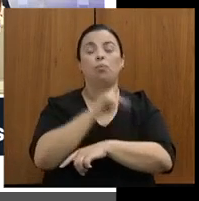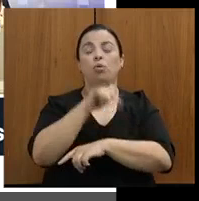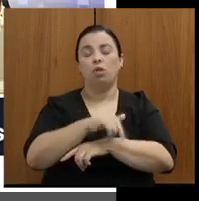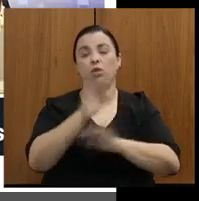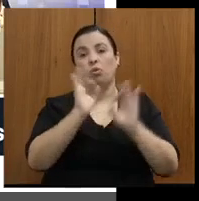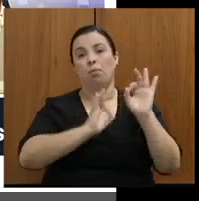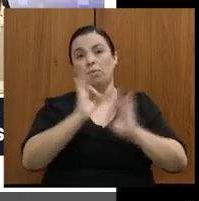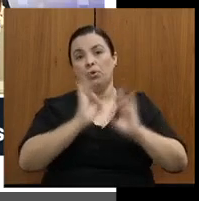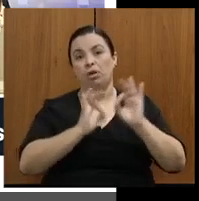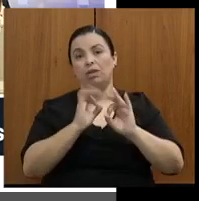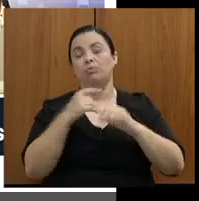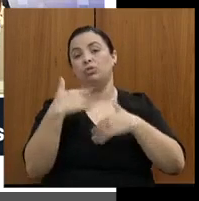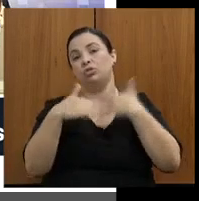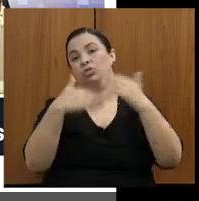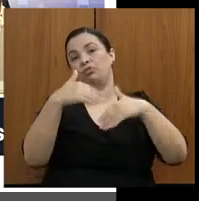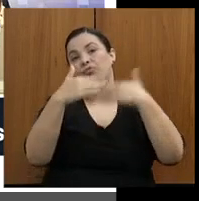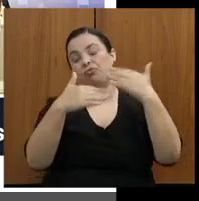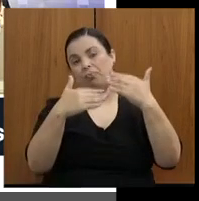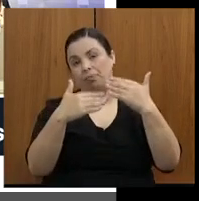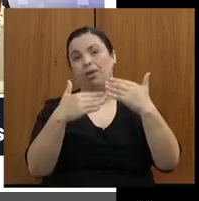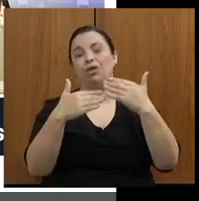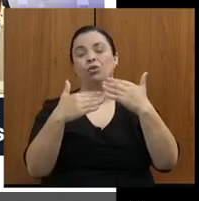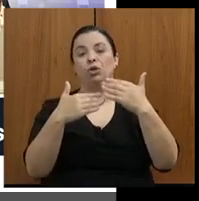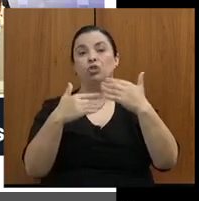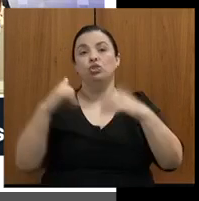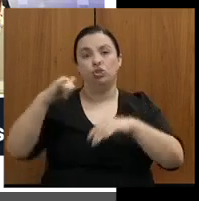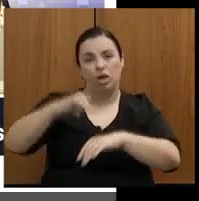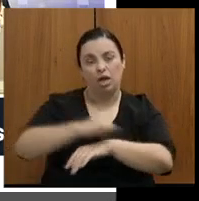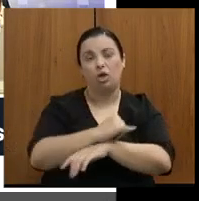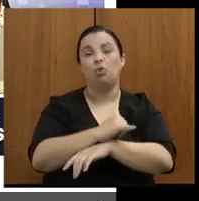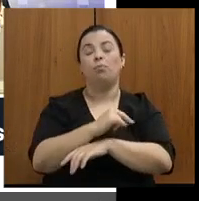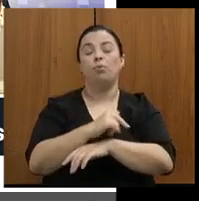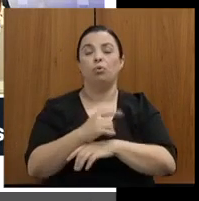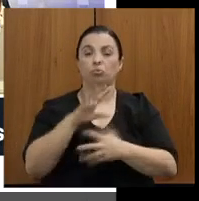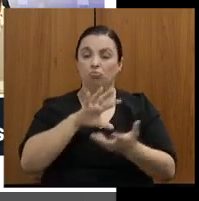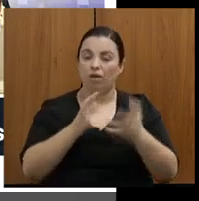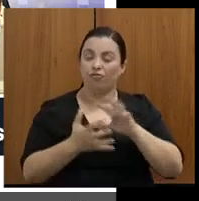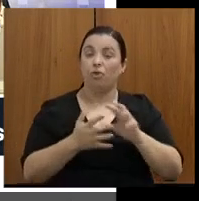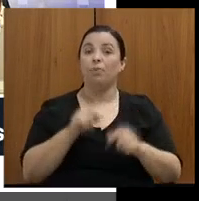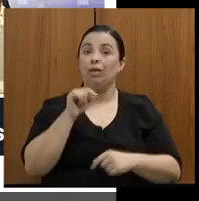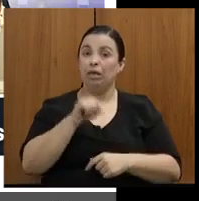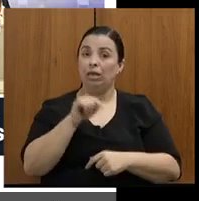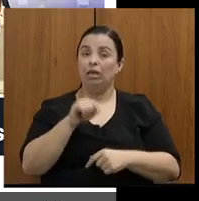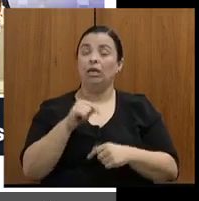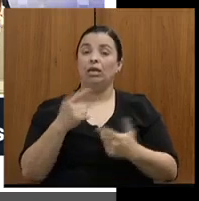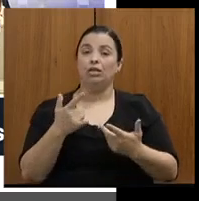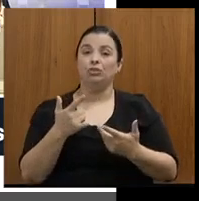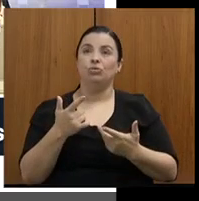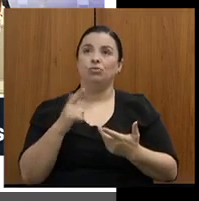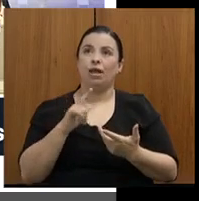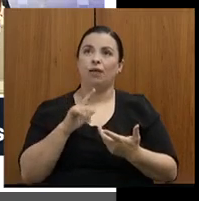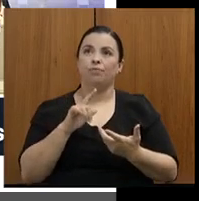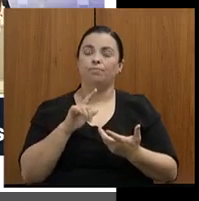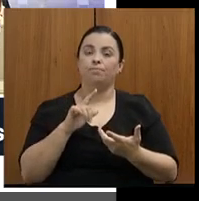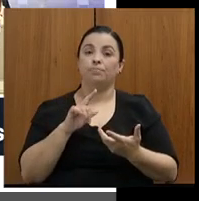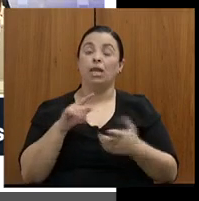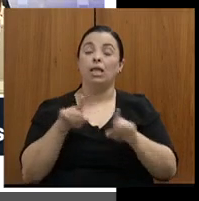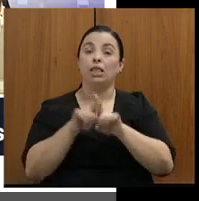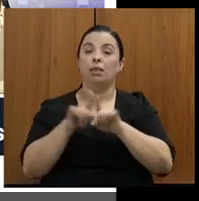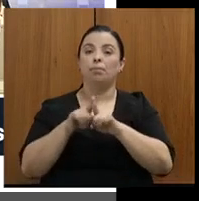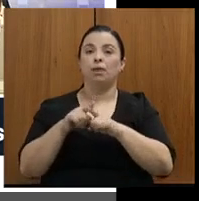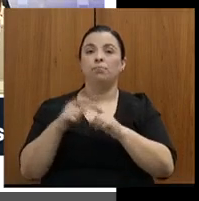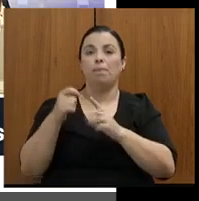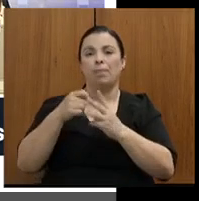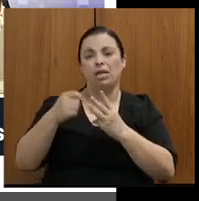de desenvolvimento aeroportuário do Estado. E nós estamos retomando, para os próximos meses, um programa de